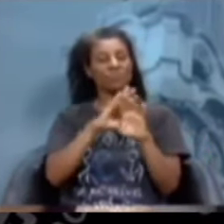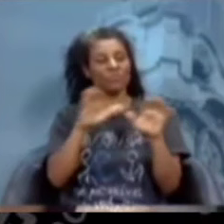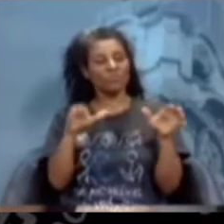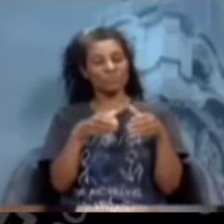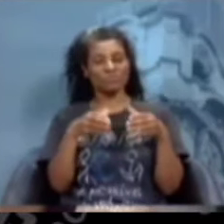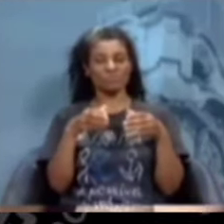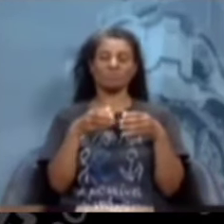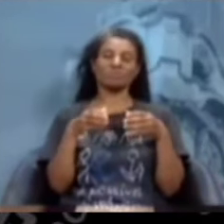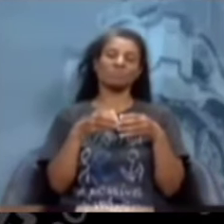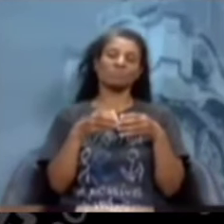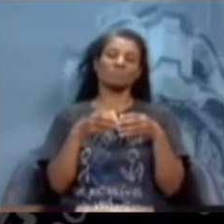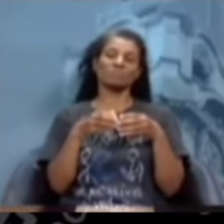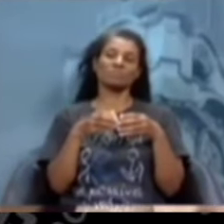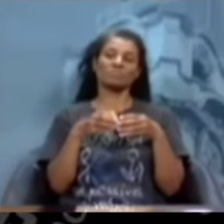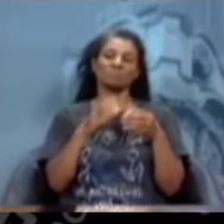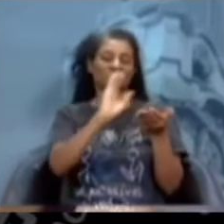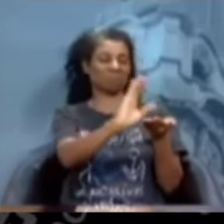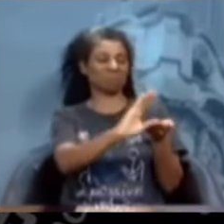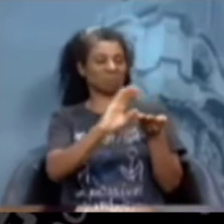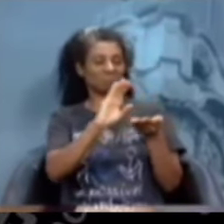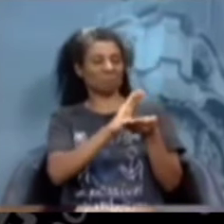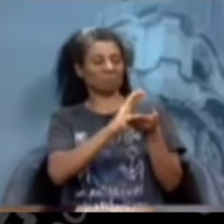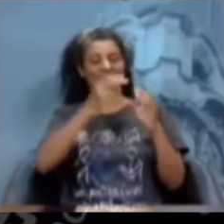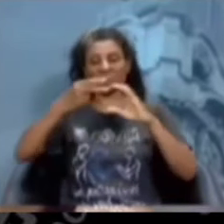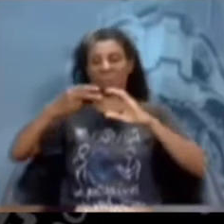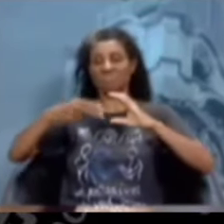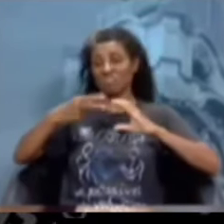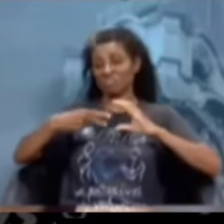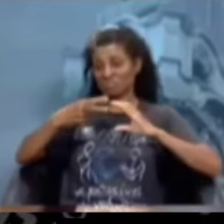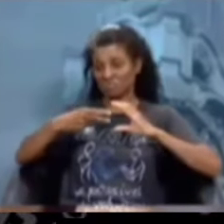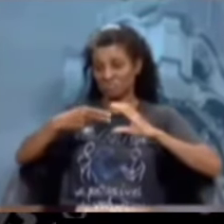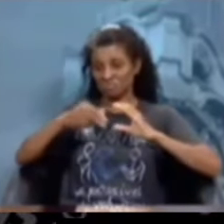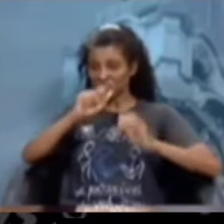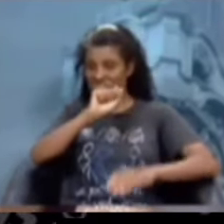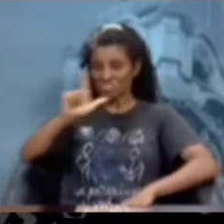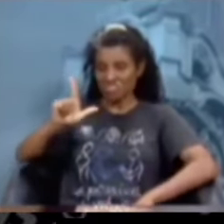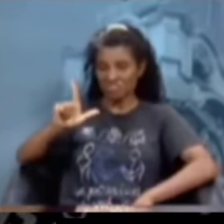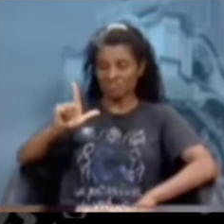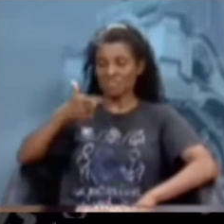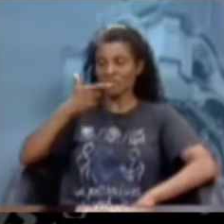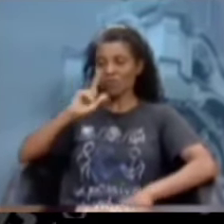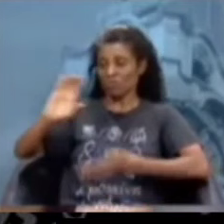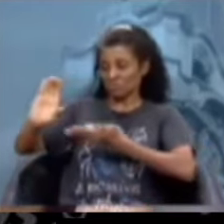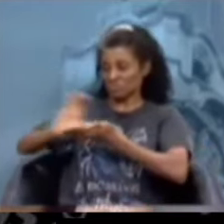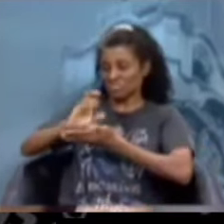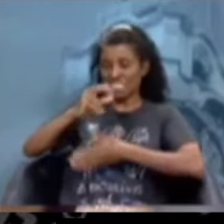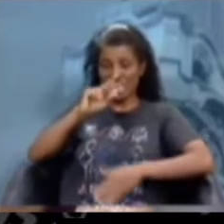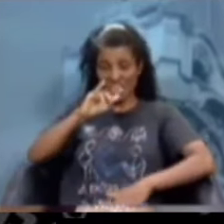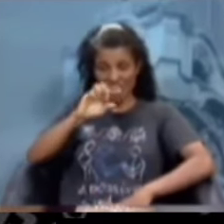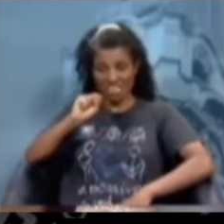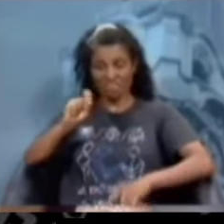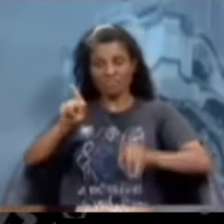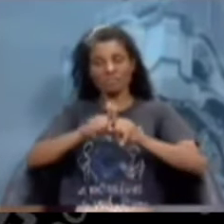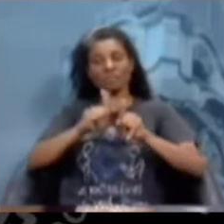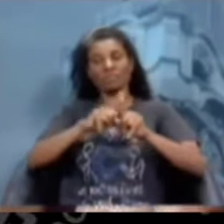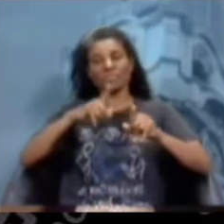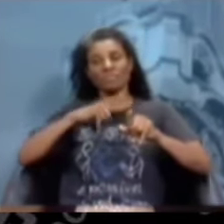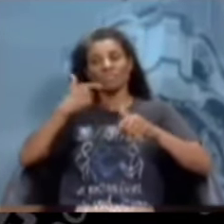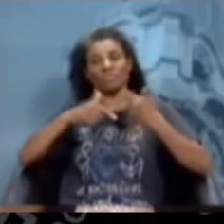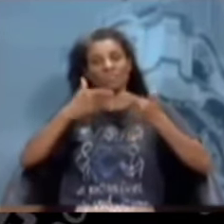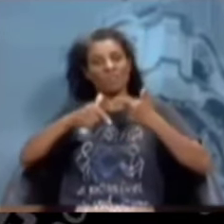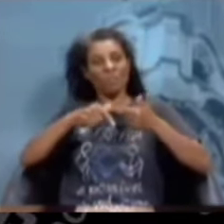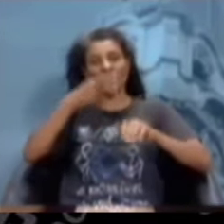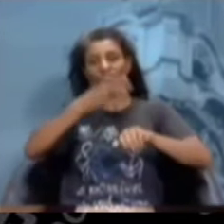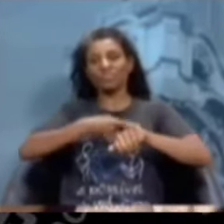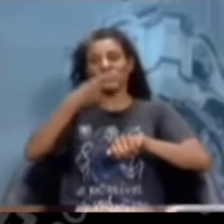recebendo pela Câmara Municipal de Alvorada, recebe pela Carris e recebe ainda uma função gratificada porque é